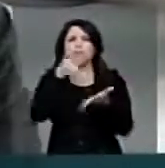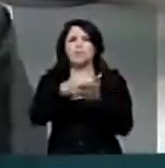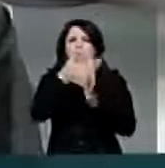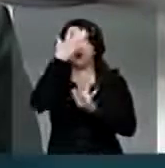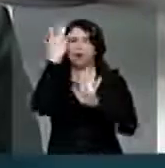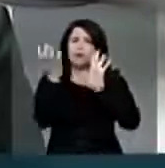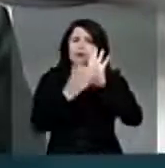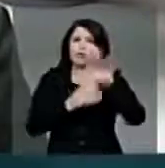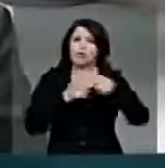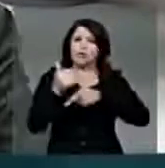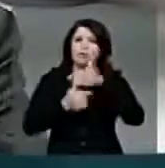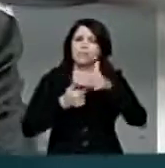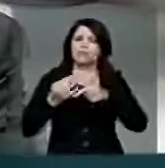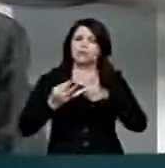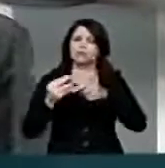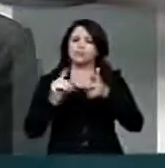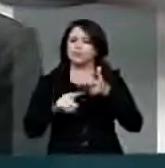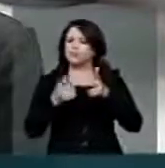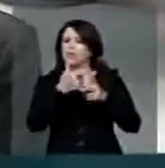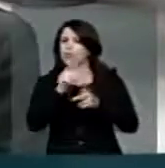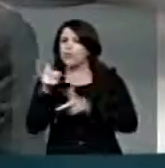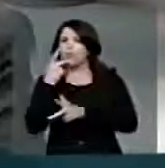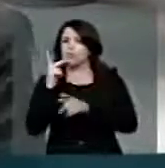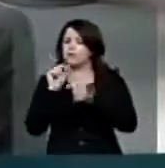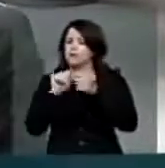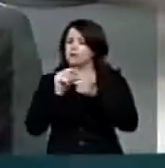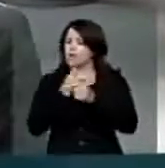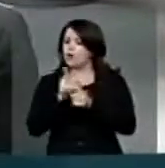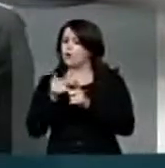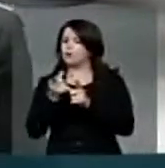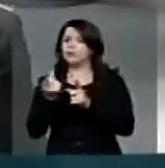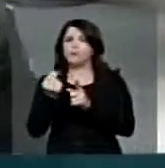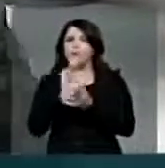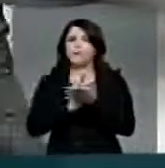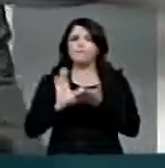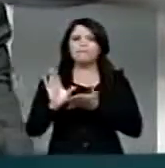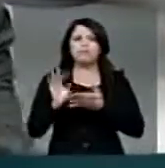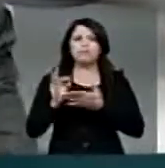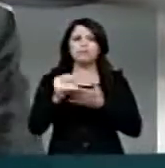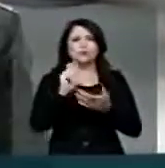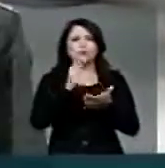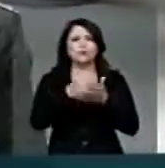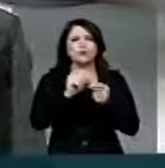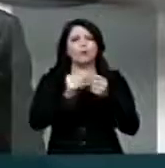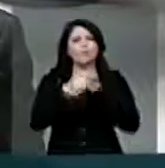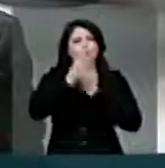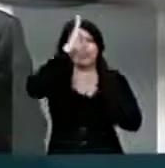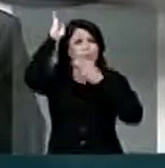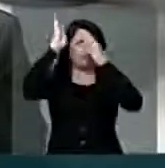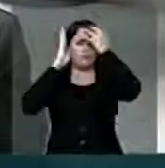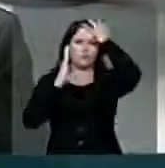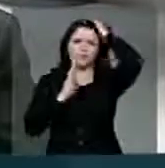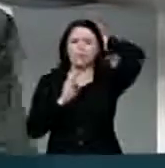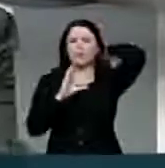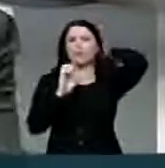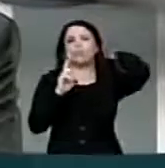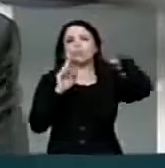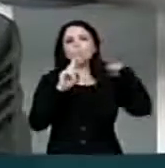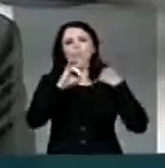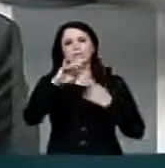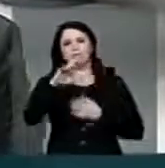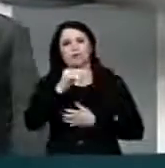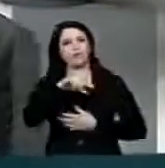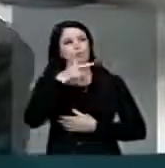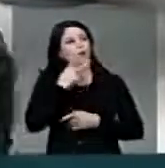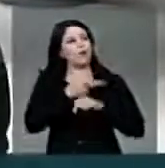funcionalismo público, para fazer outro tipo de investimento ou de custeio, como é que nós vamos